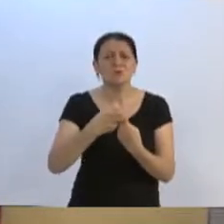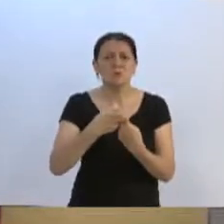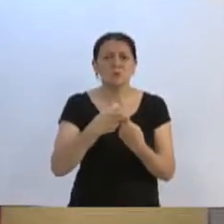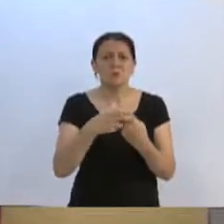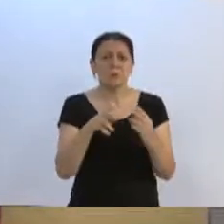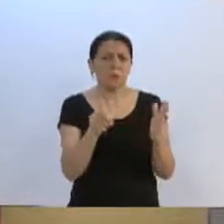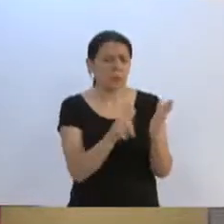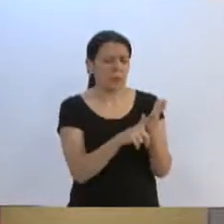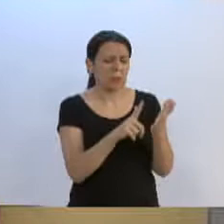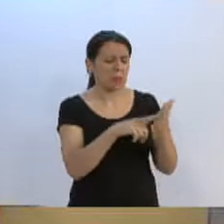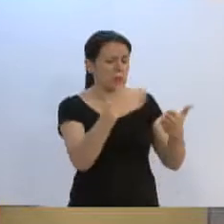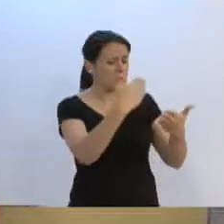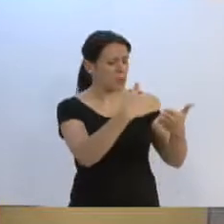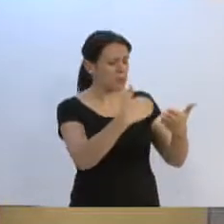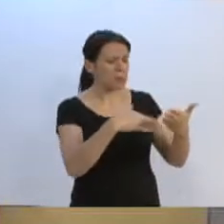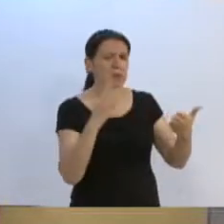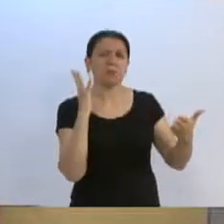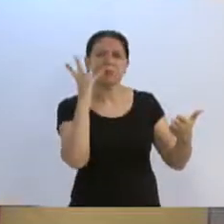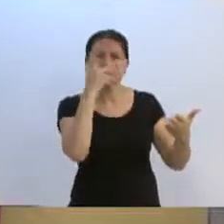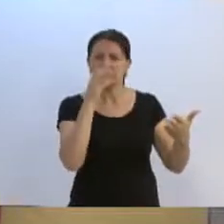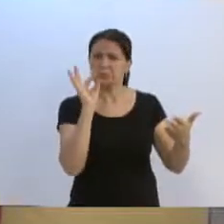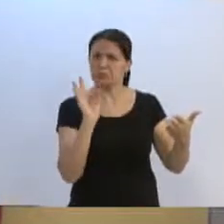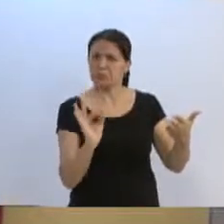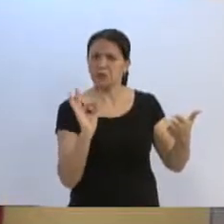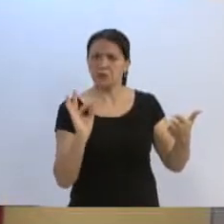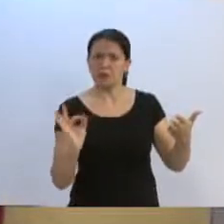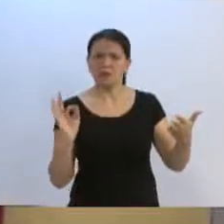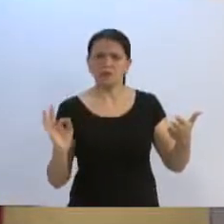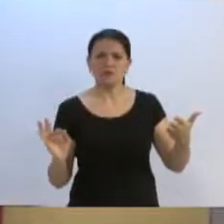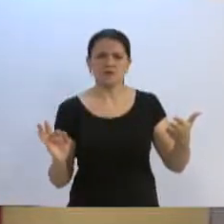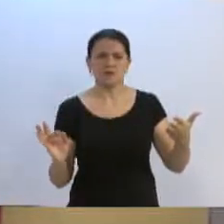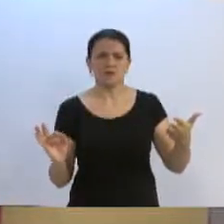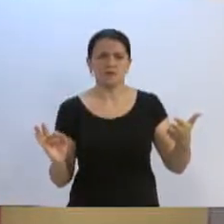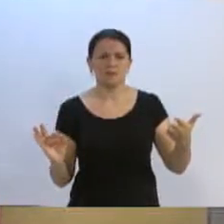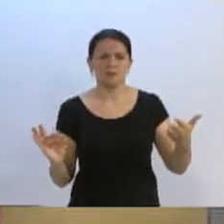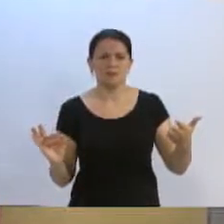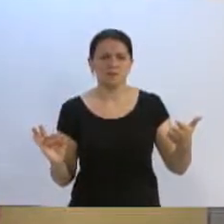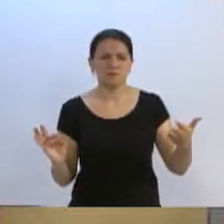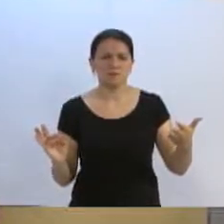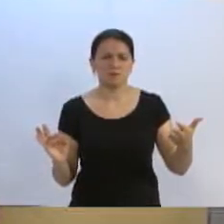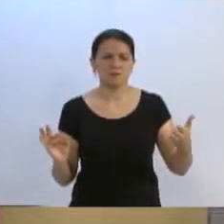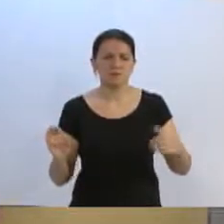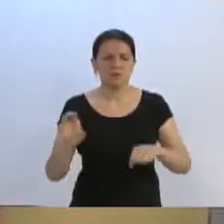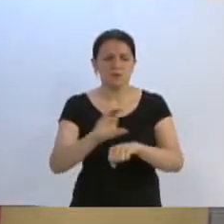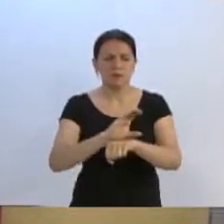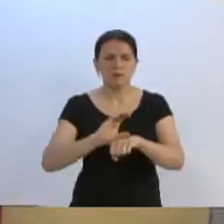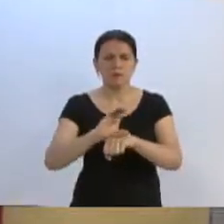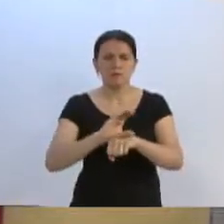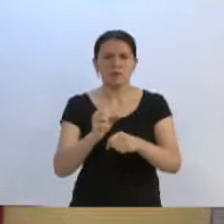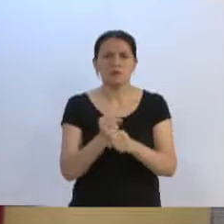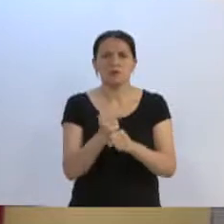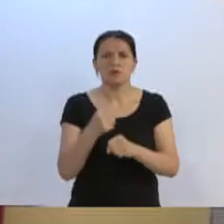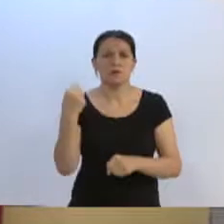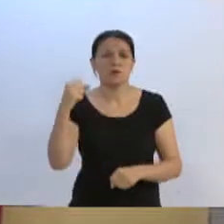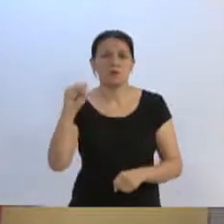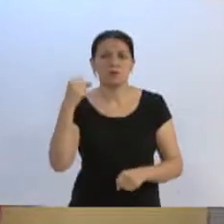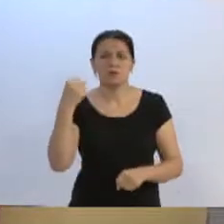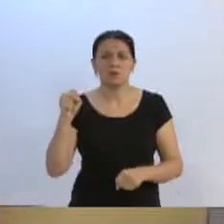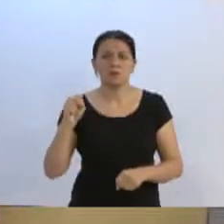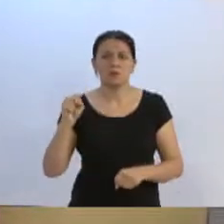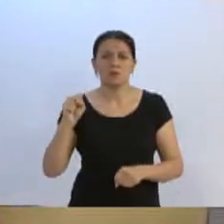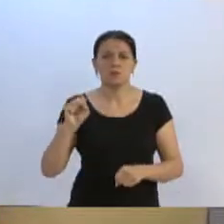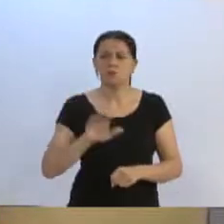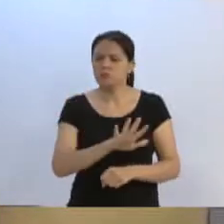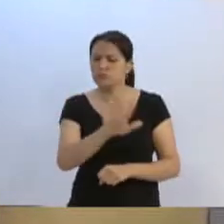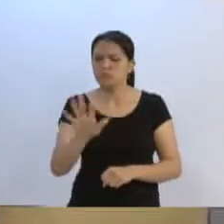bonito. A Constituição de 88 universalizou a saúde pública. Todo mundo